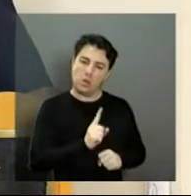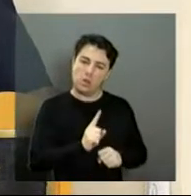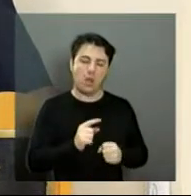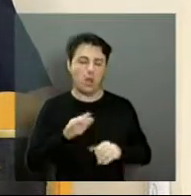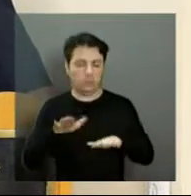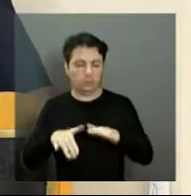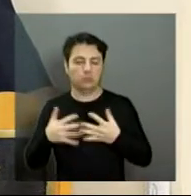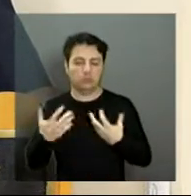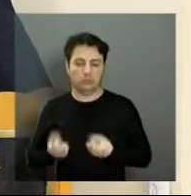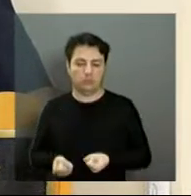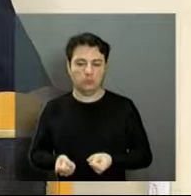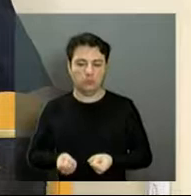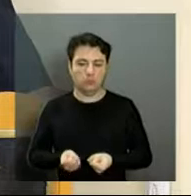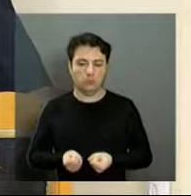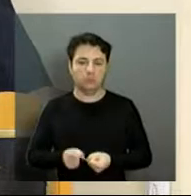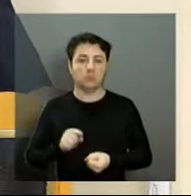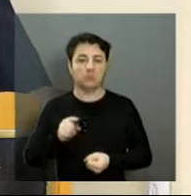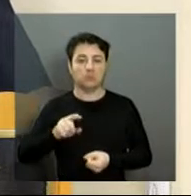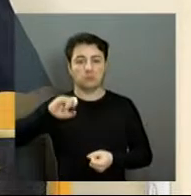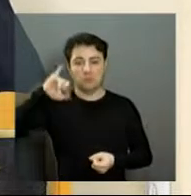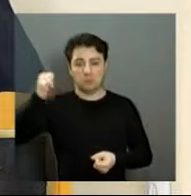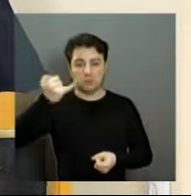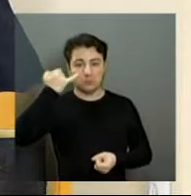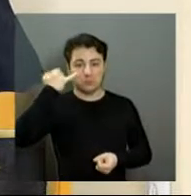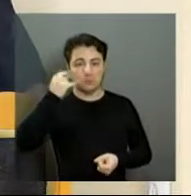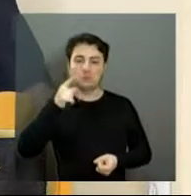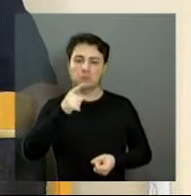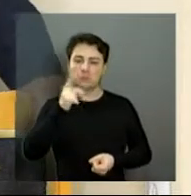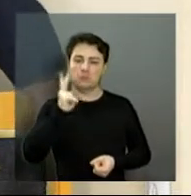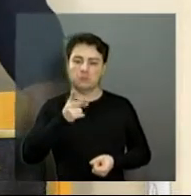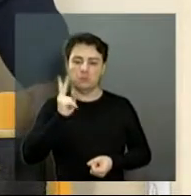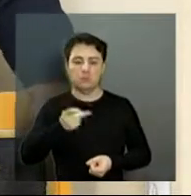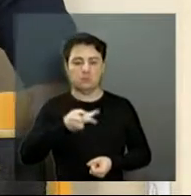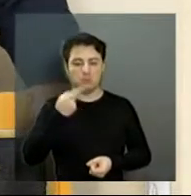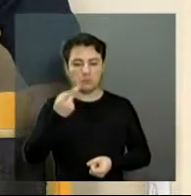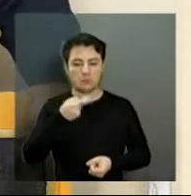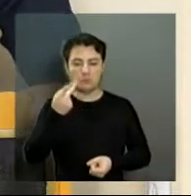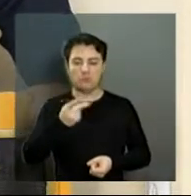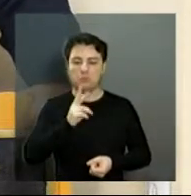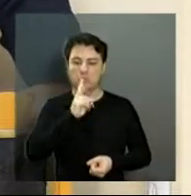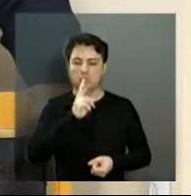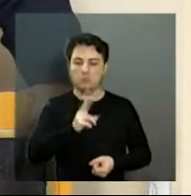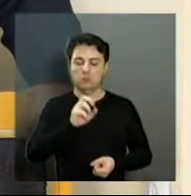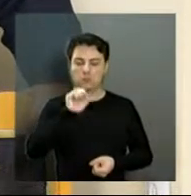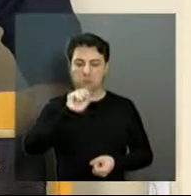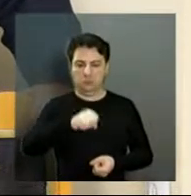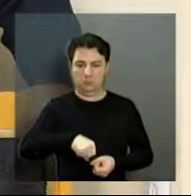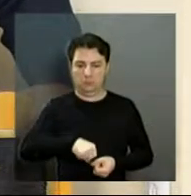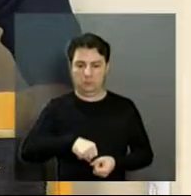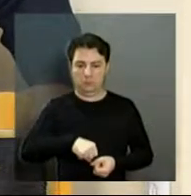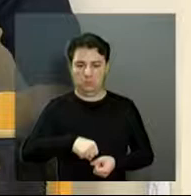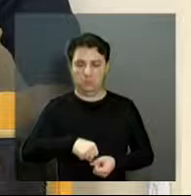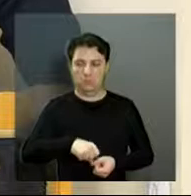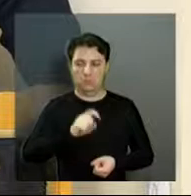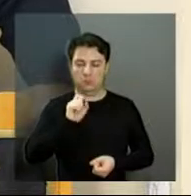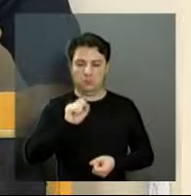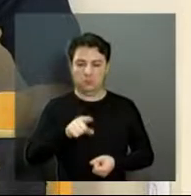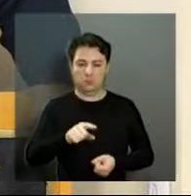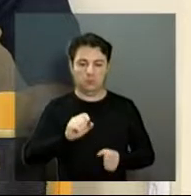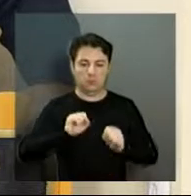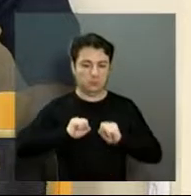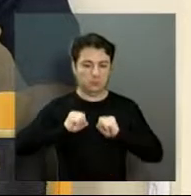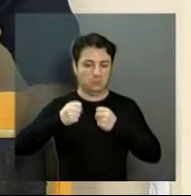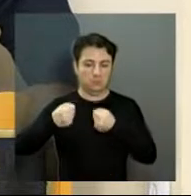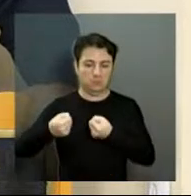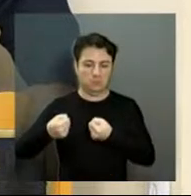mas o presidente nunca se furtou de falar, de responder, de dizer qual era a posição dessa casa,